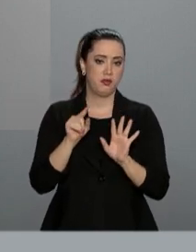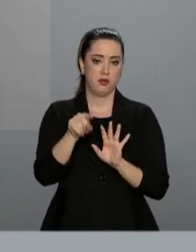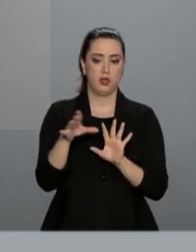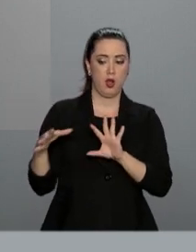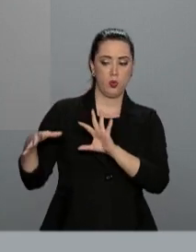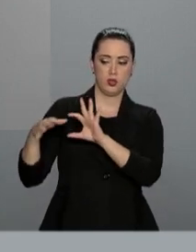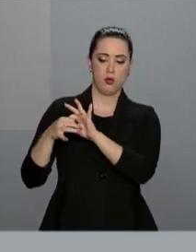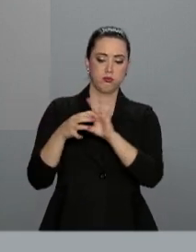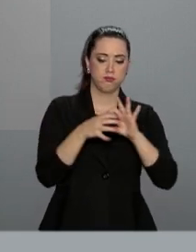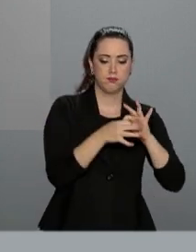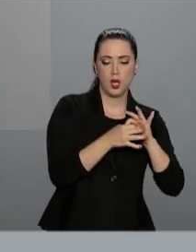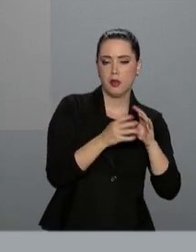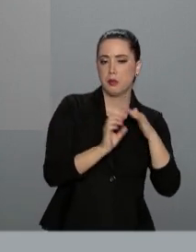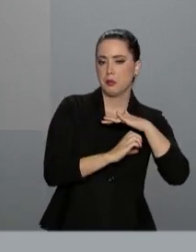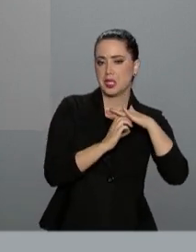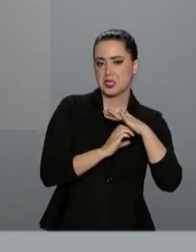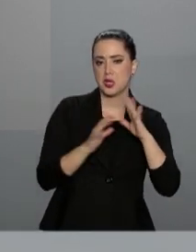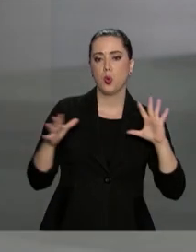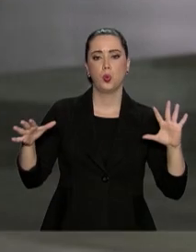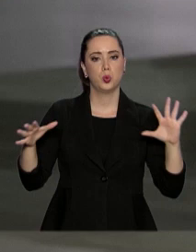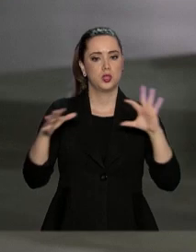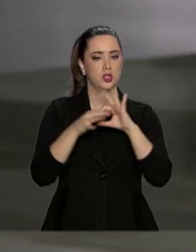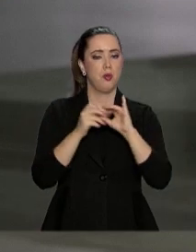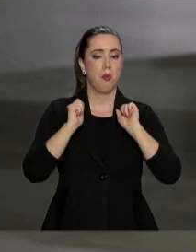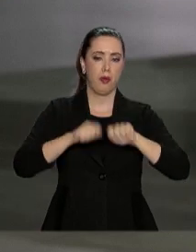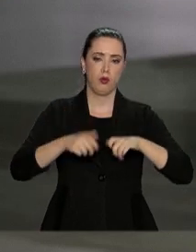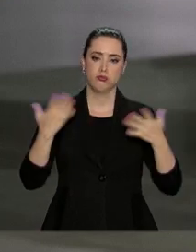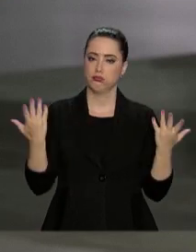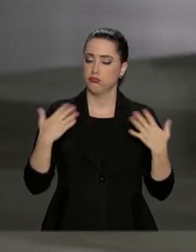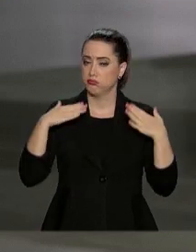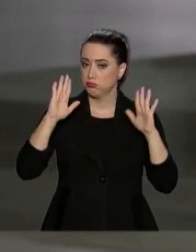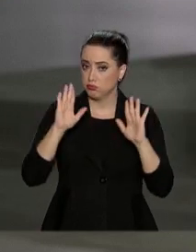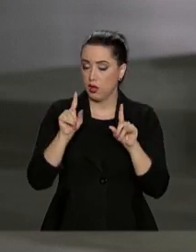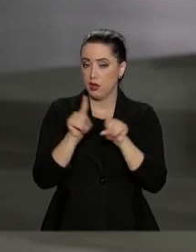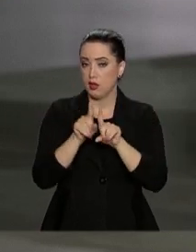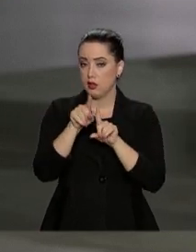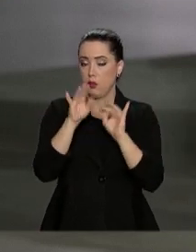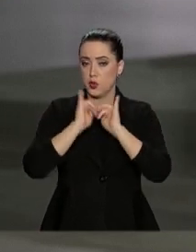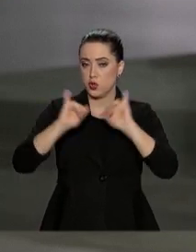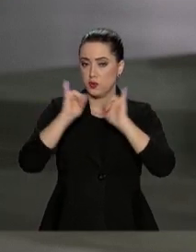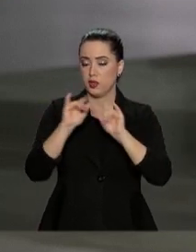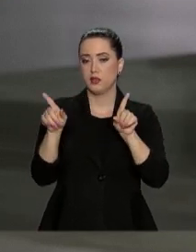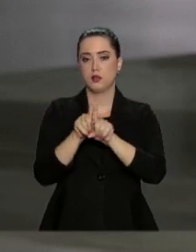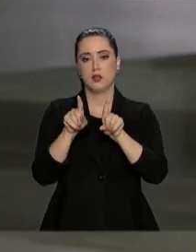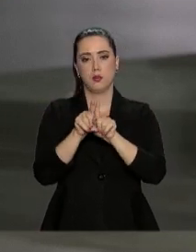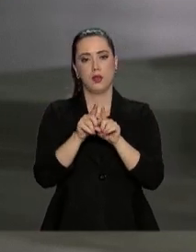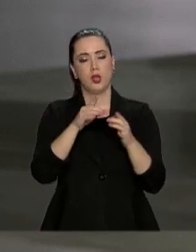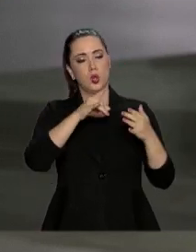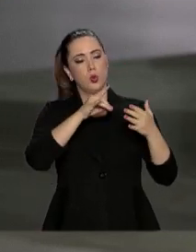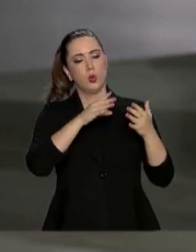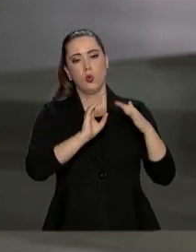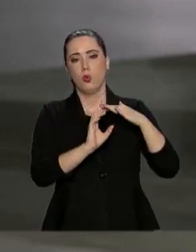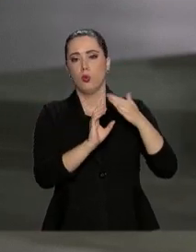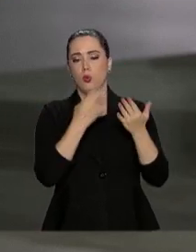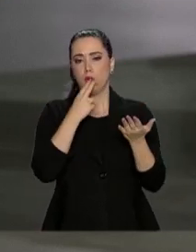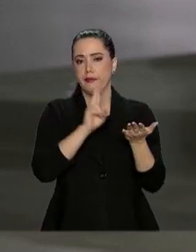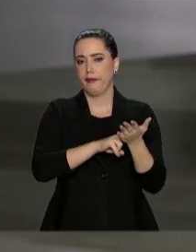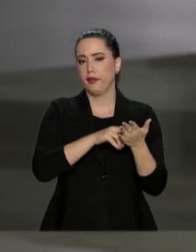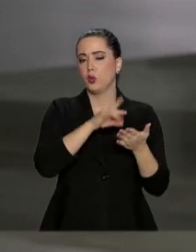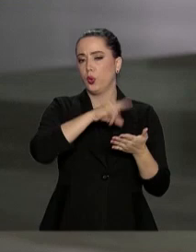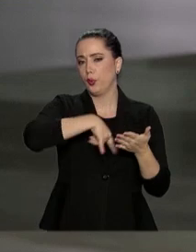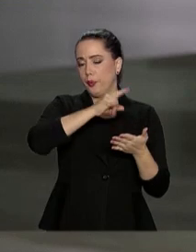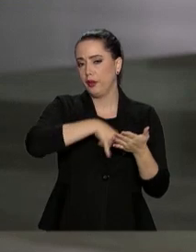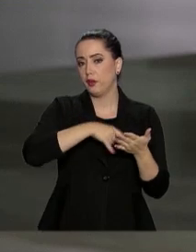Embraer e Boeing. E também foi publicado aqui, foi divulgado um material da Embraer pela Secretaria de